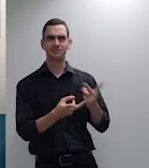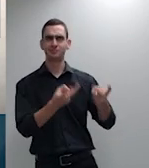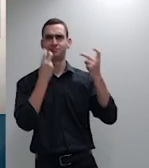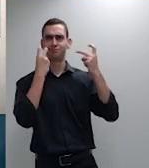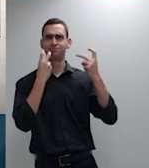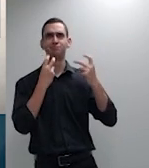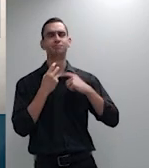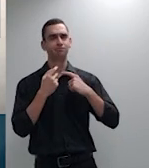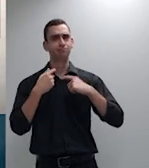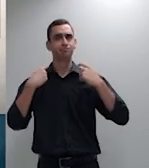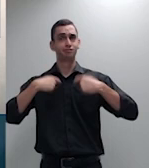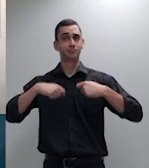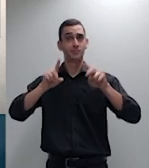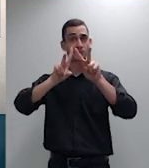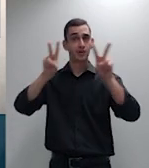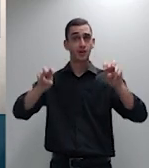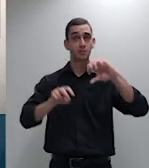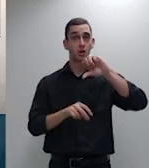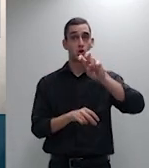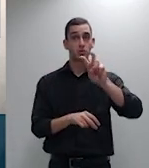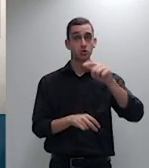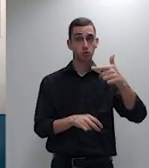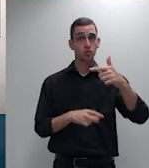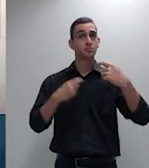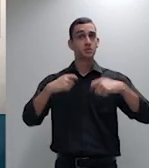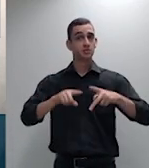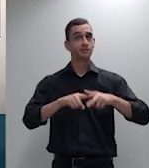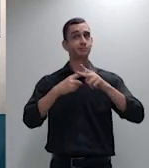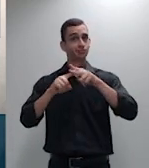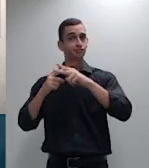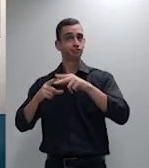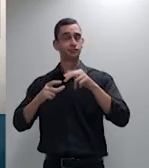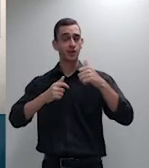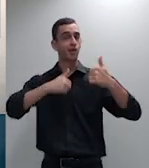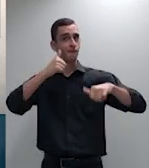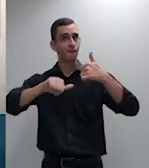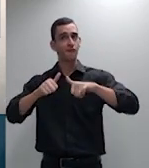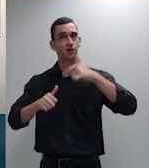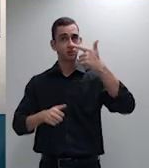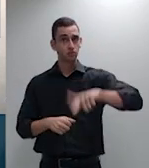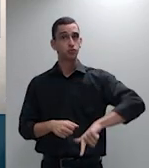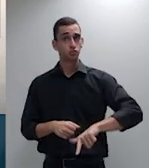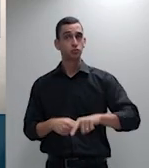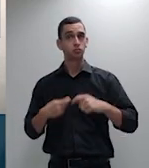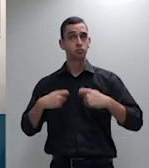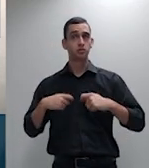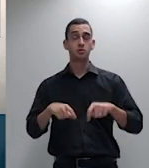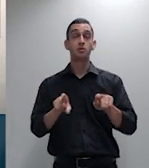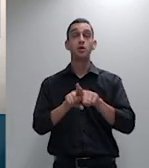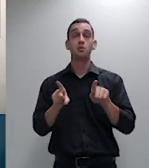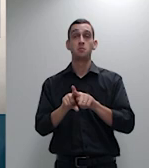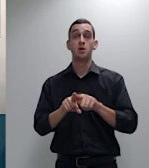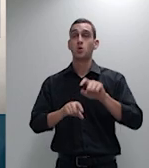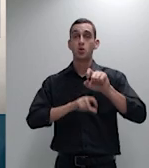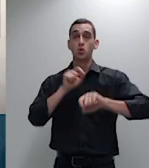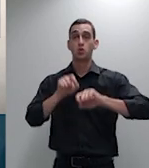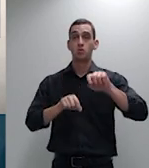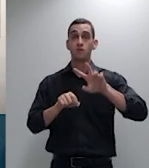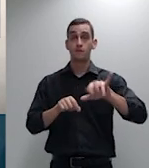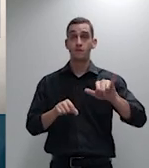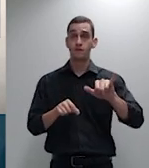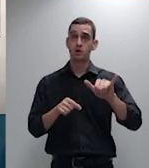primeiramente mas esses requisitos eles têm que ser vistos aí com parcimônia e adotados os critérios